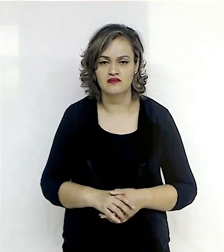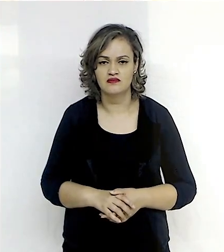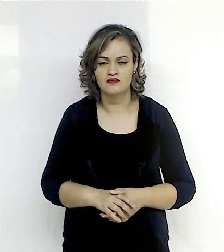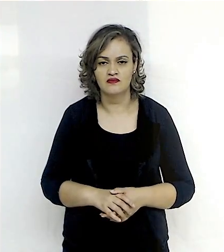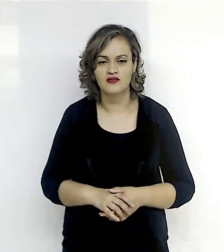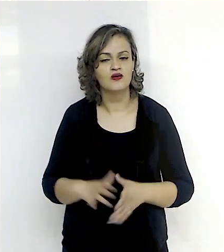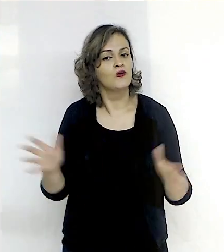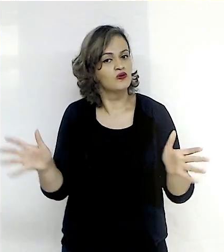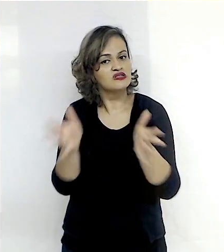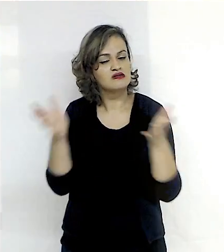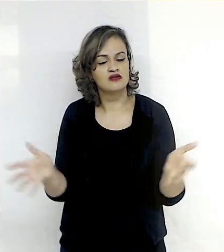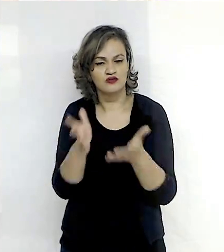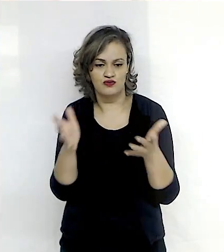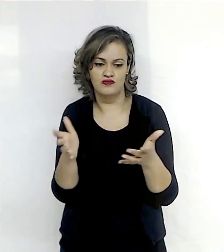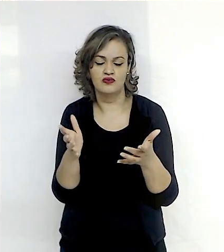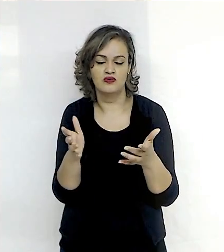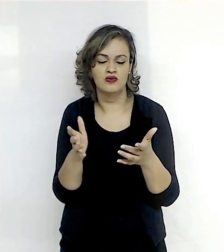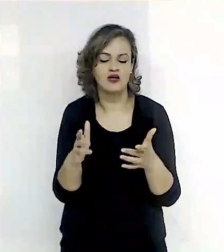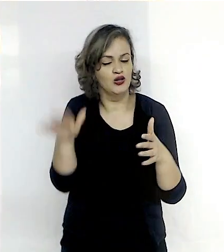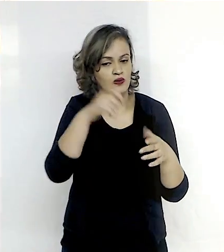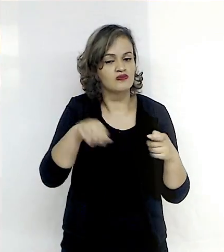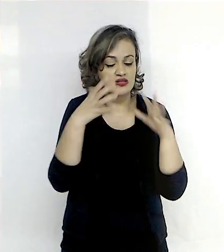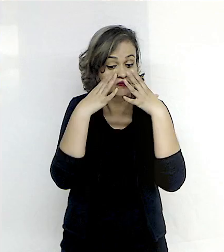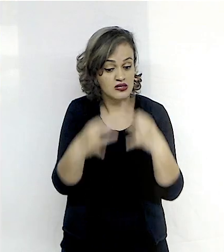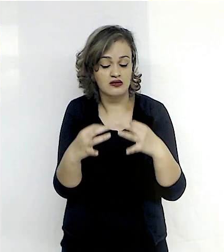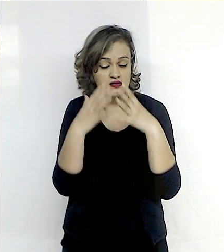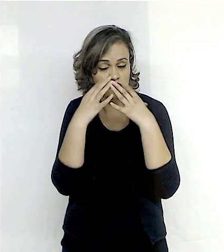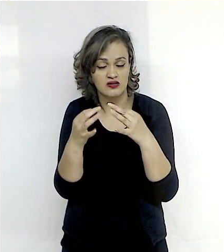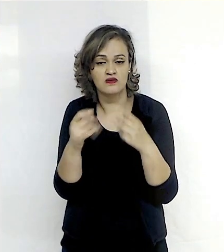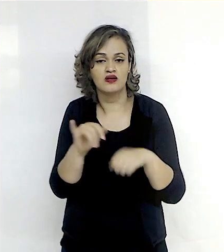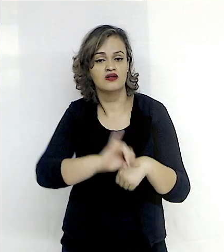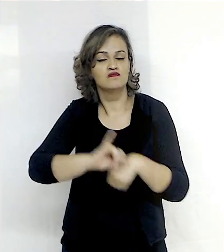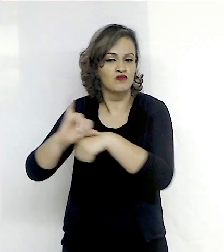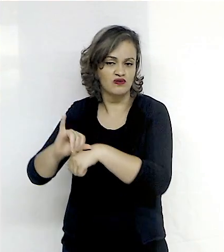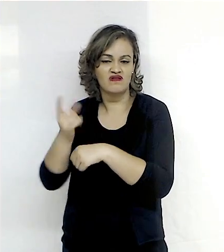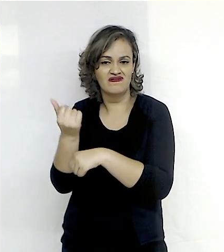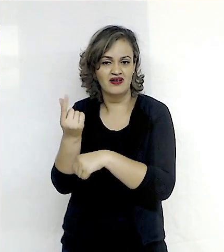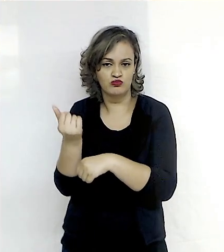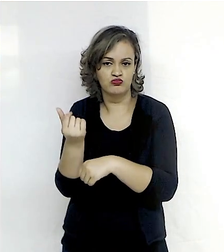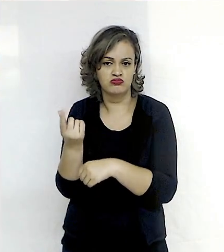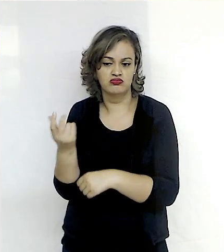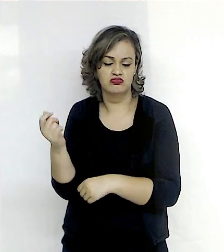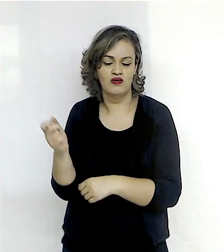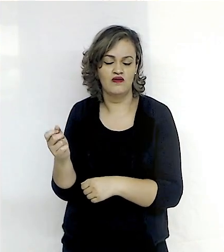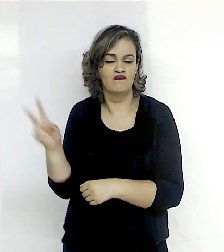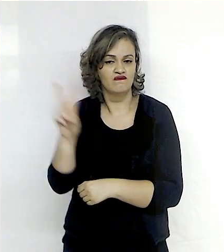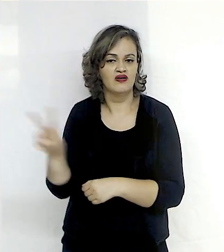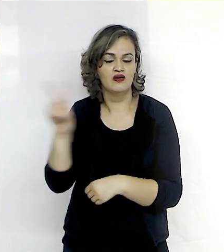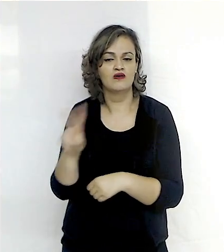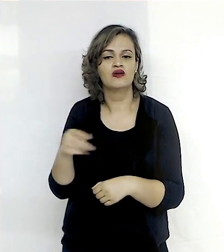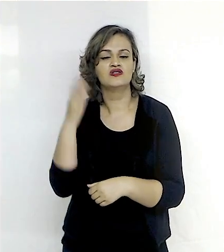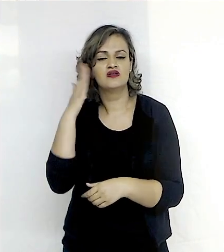A promoção, temos que exportar mais, temos que exportar o valor agregado, temos que